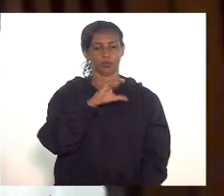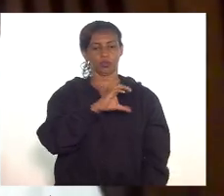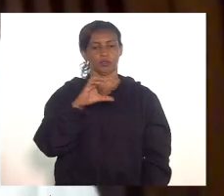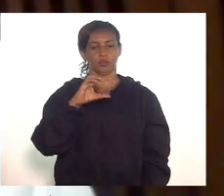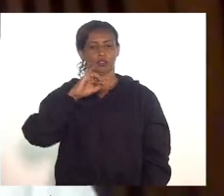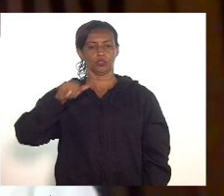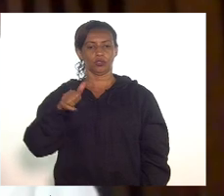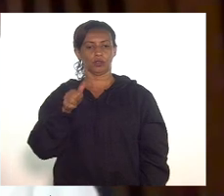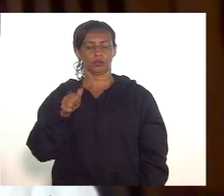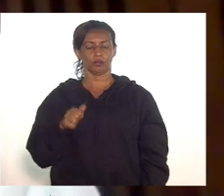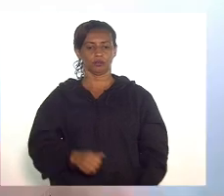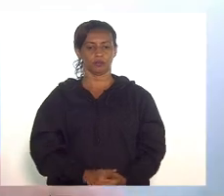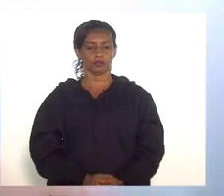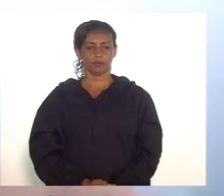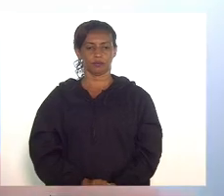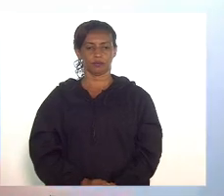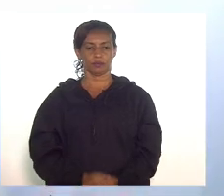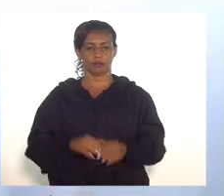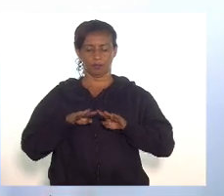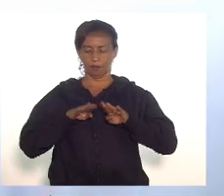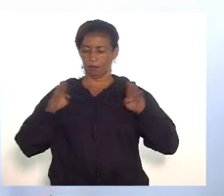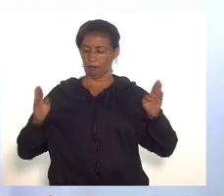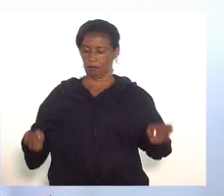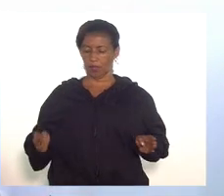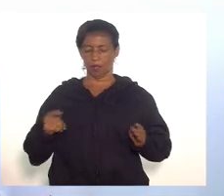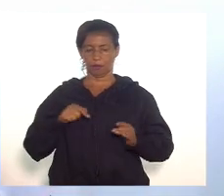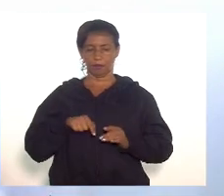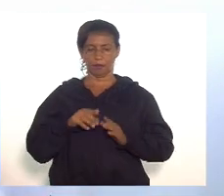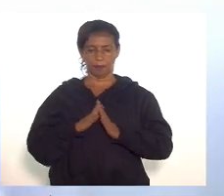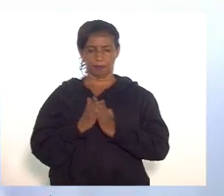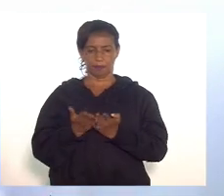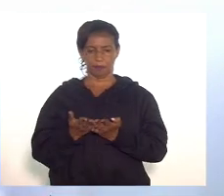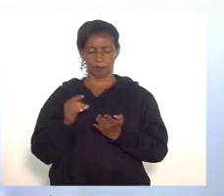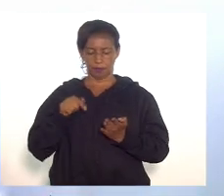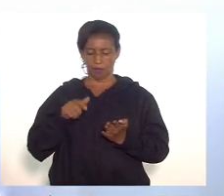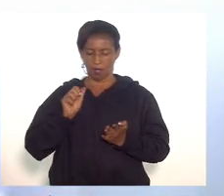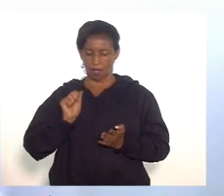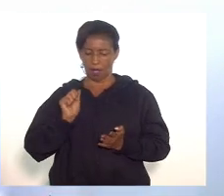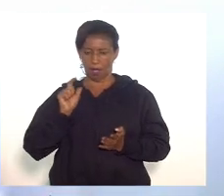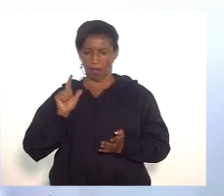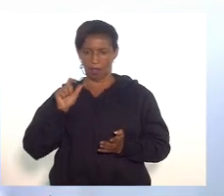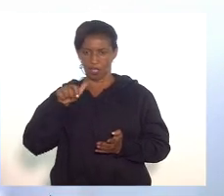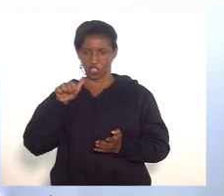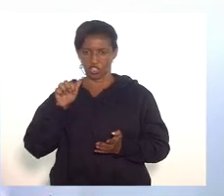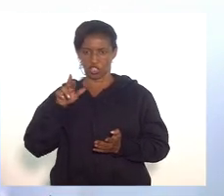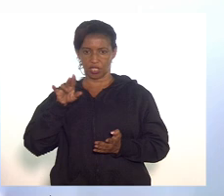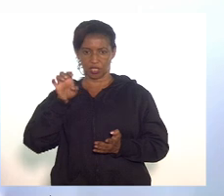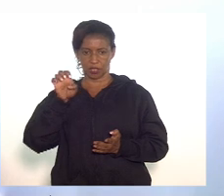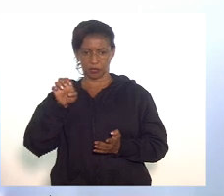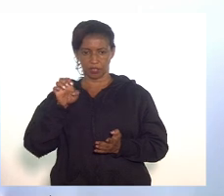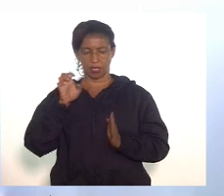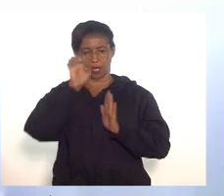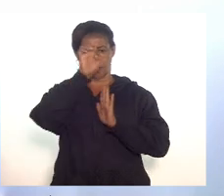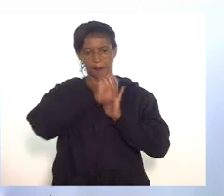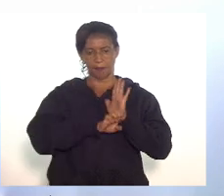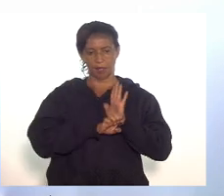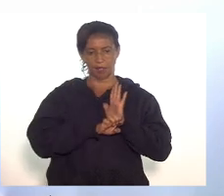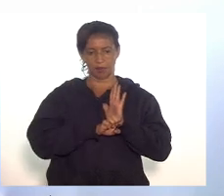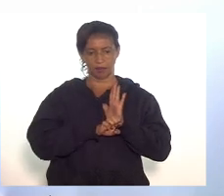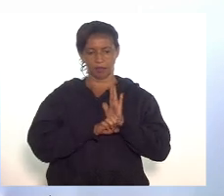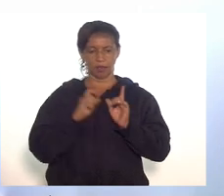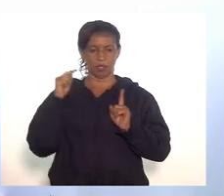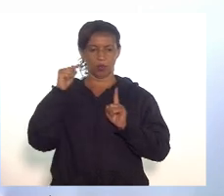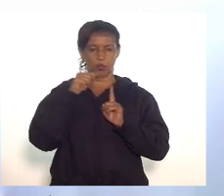Há sobre a mesa o destaque do deputado Alexandre de Freitas, entretanto, a emenda que era